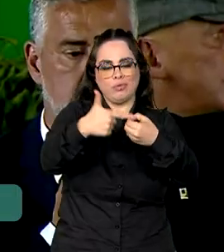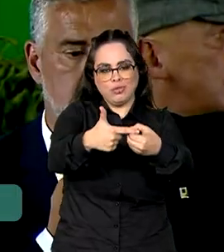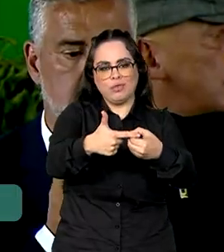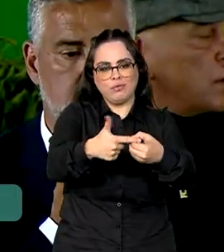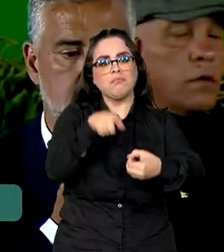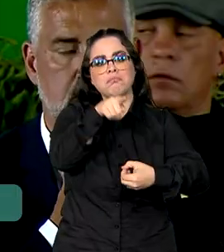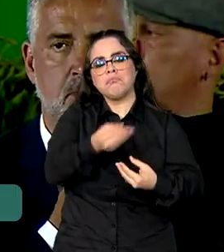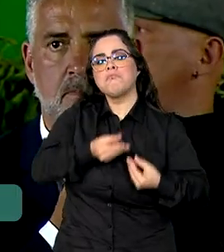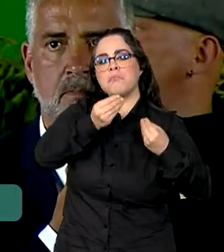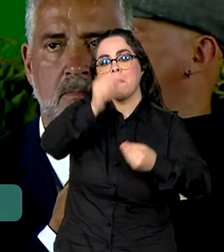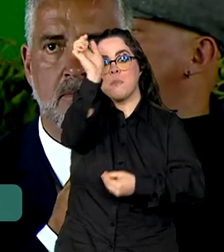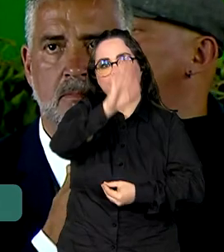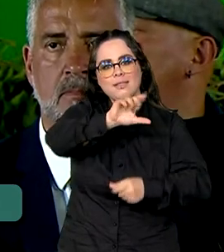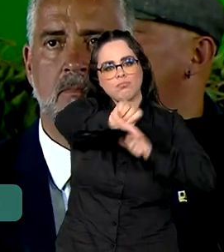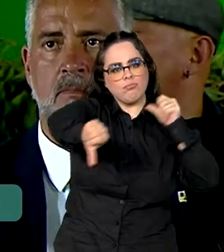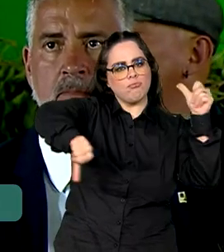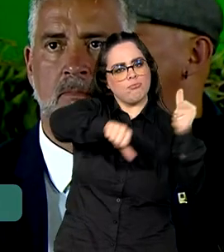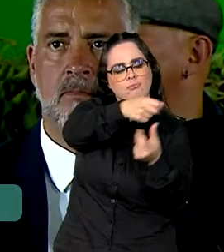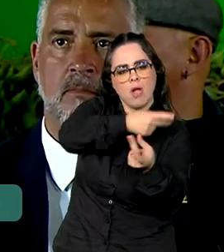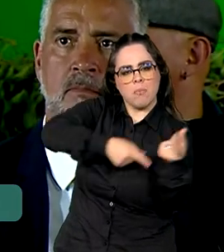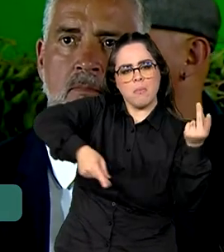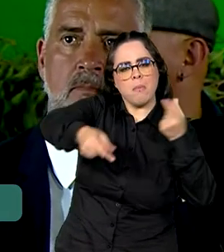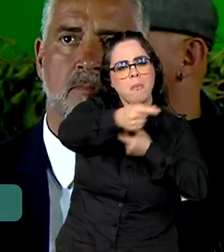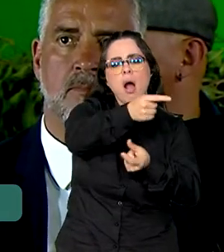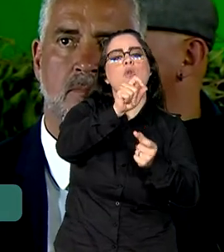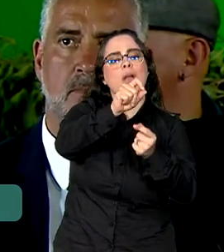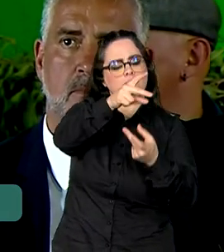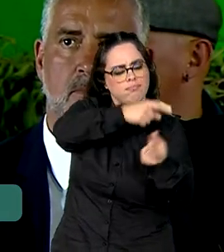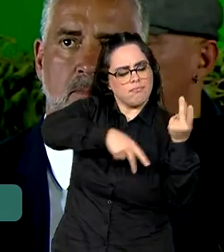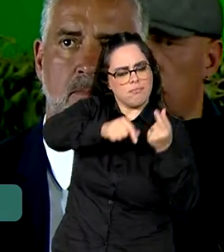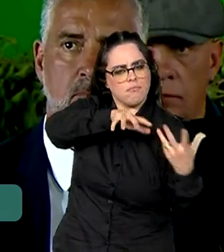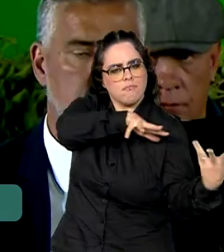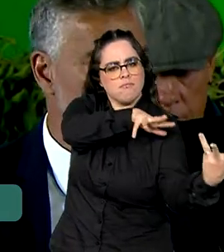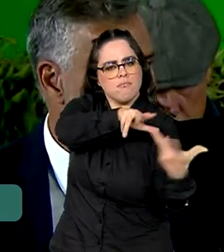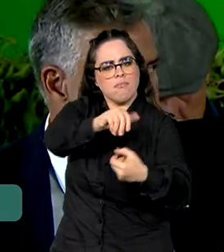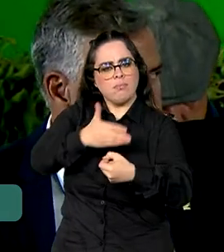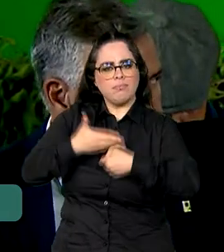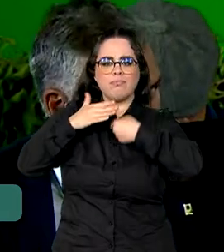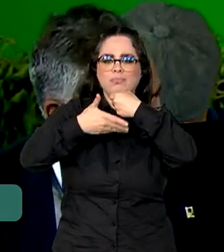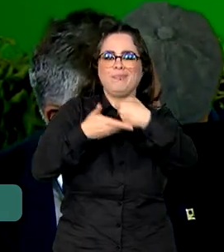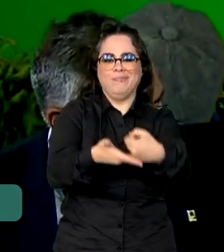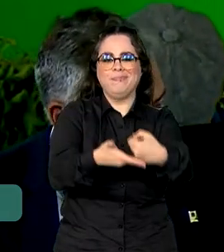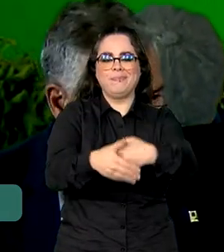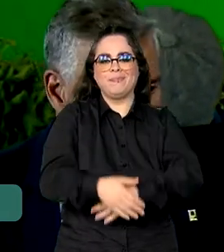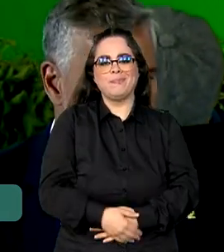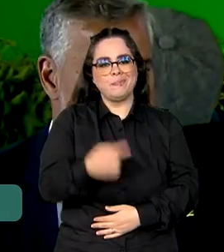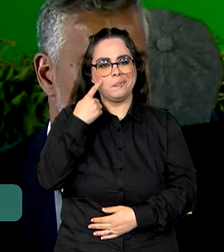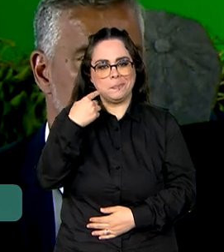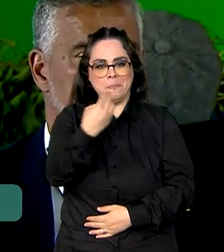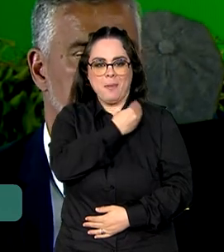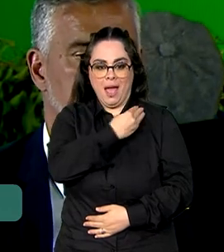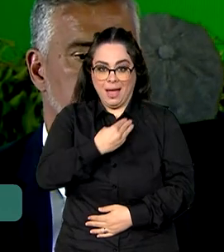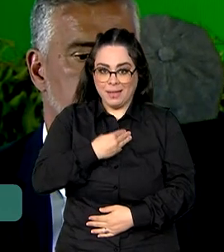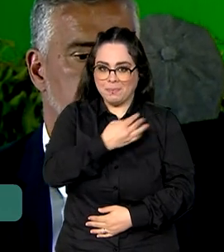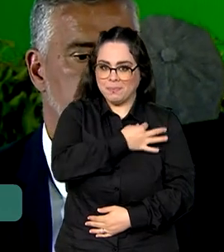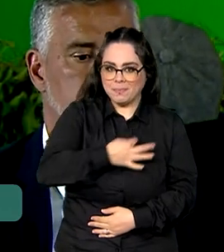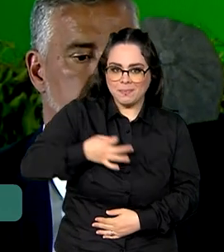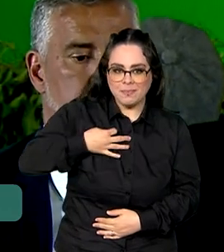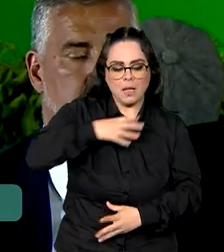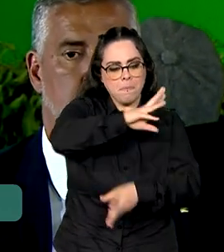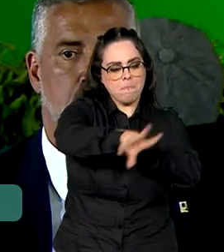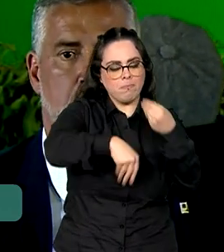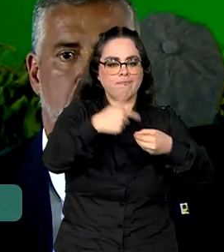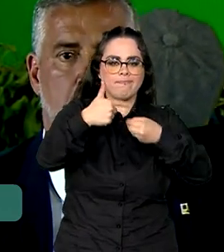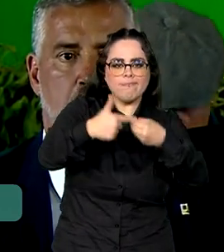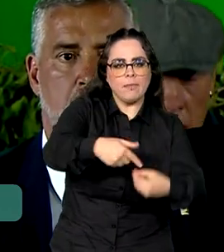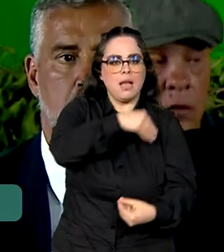dianteira da nova economia, a economia verde, ministra Marina. Vamos aumentar a mistura do etanol na gasolina.